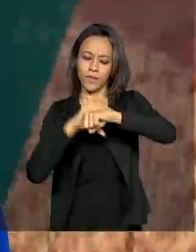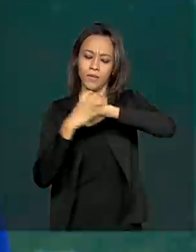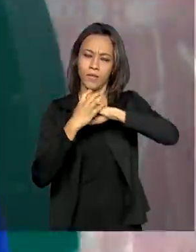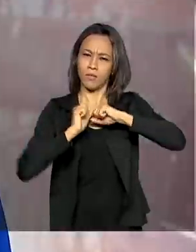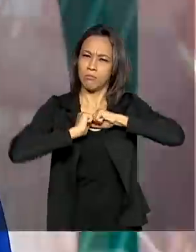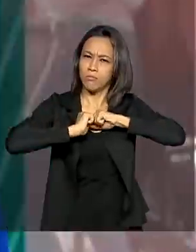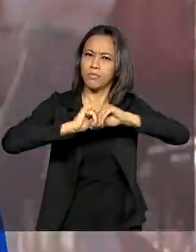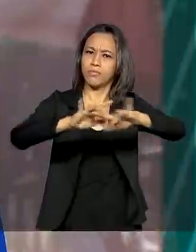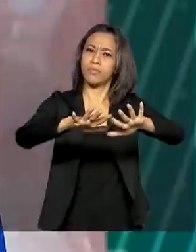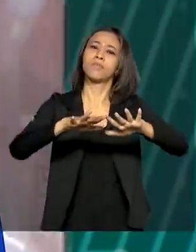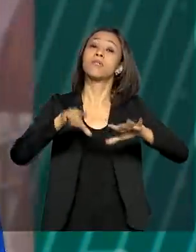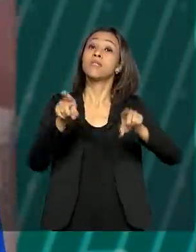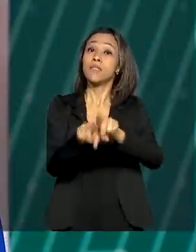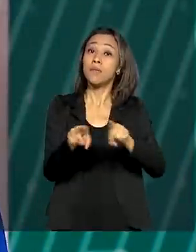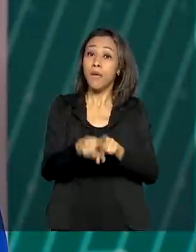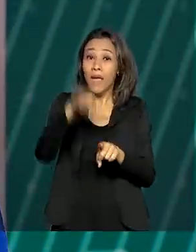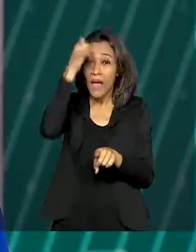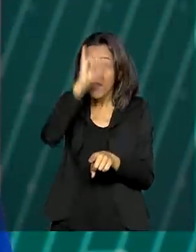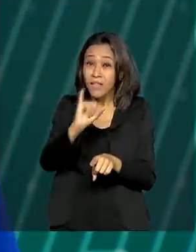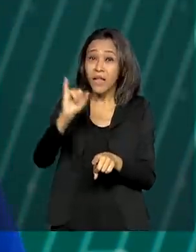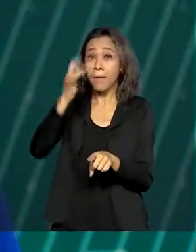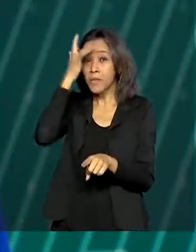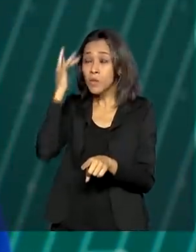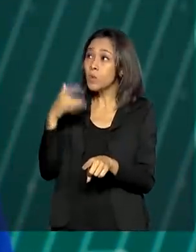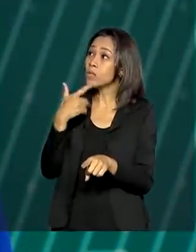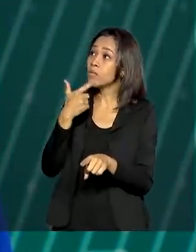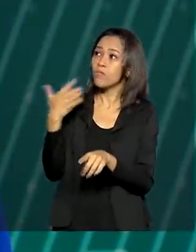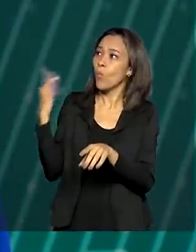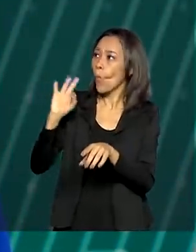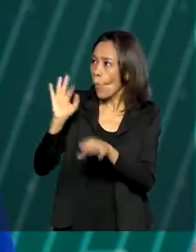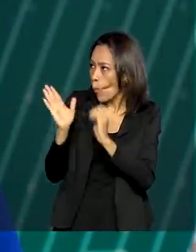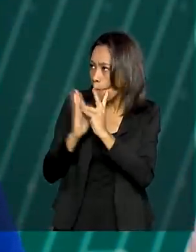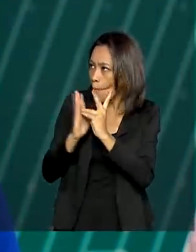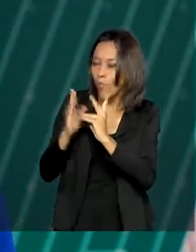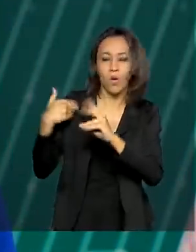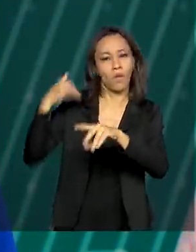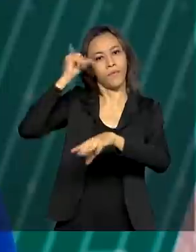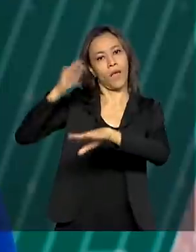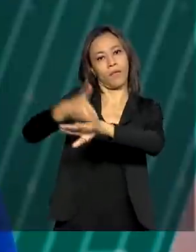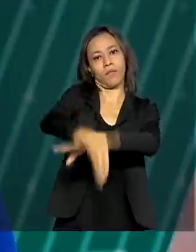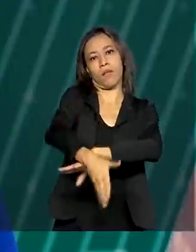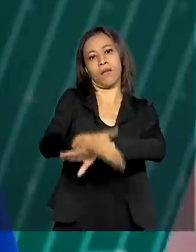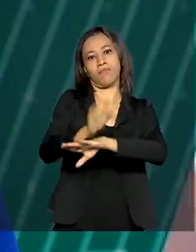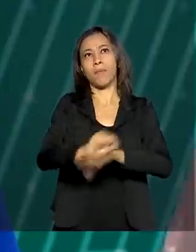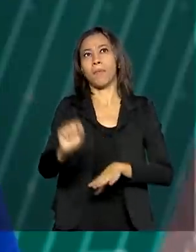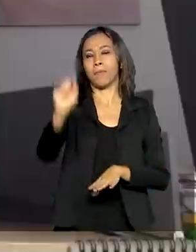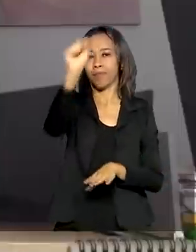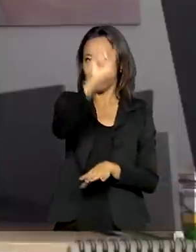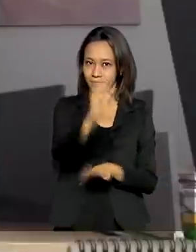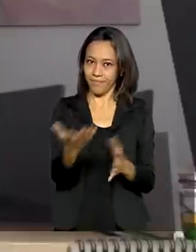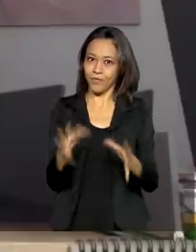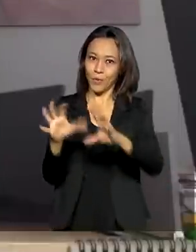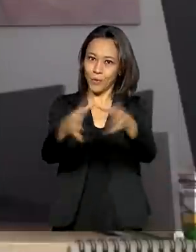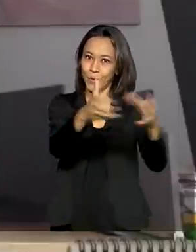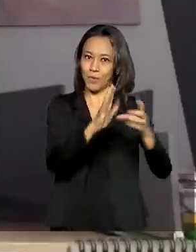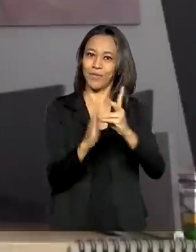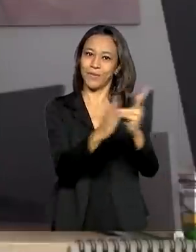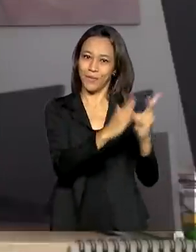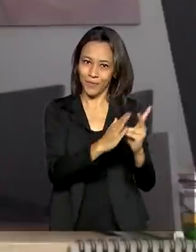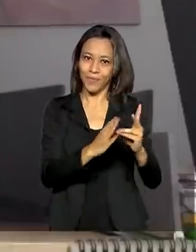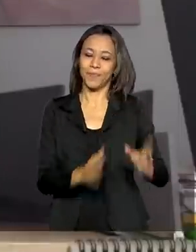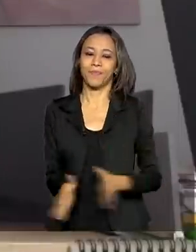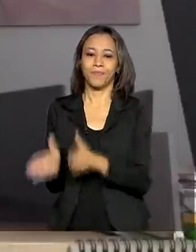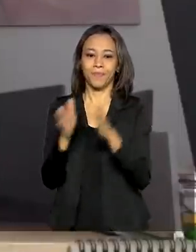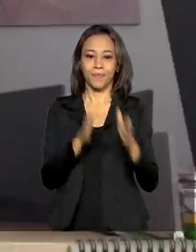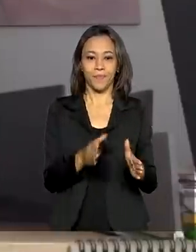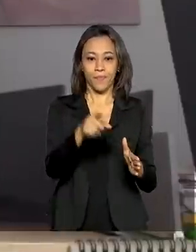tradicionais, além de impedir a entrada de não indígenas nas aldeias espalhadas pelo país. Estando na